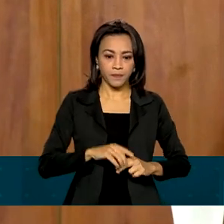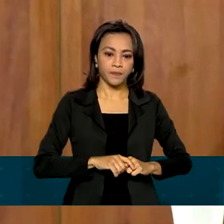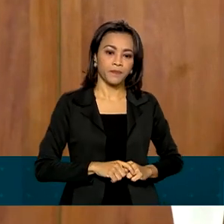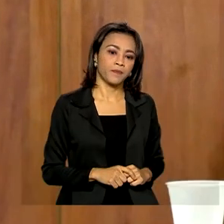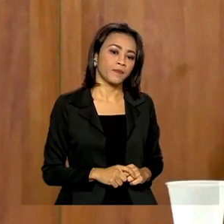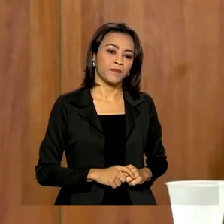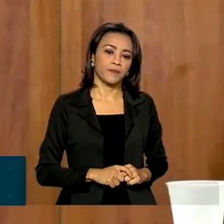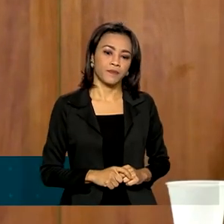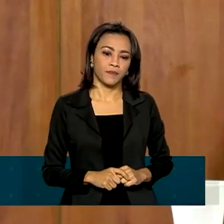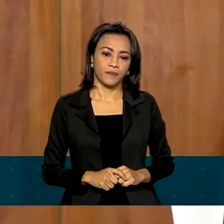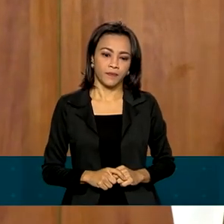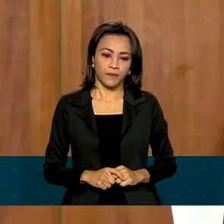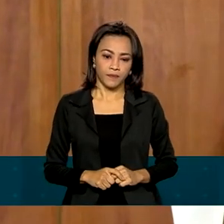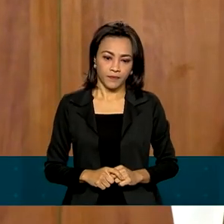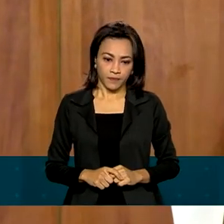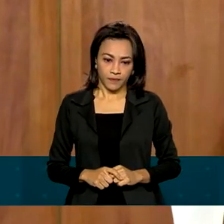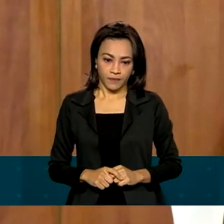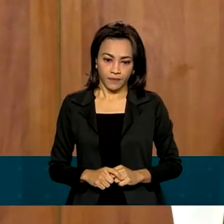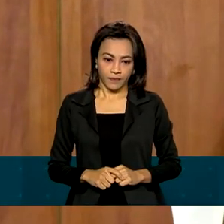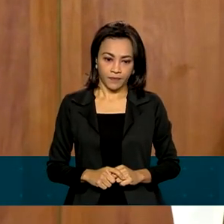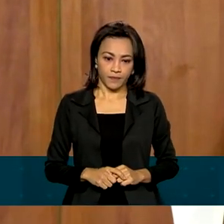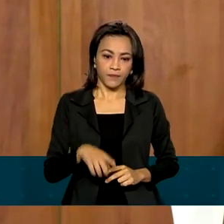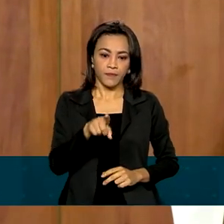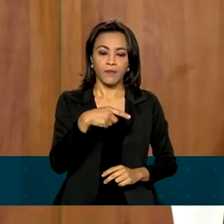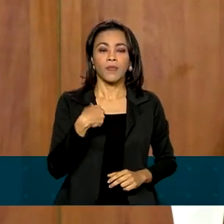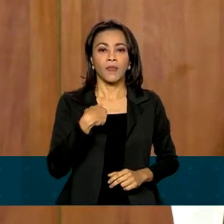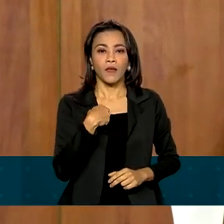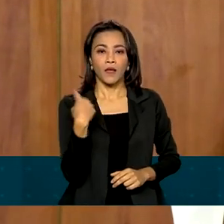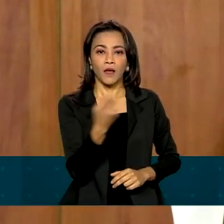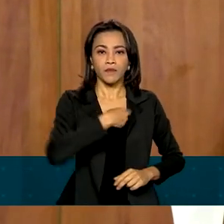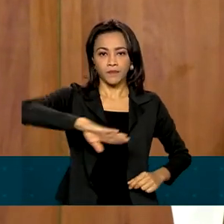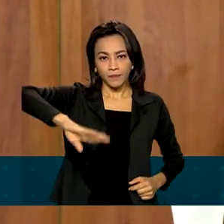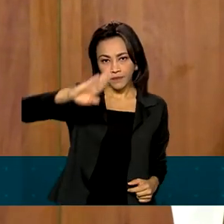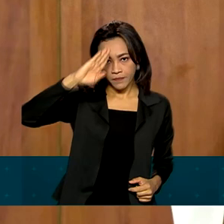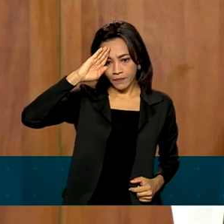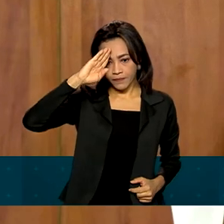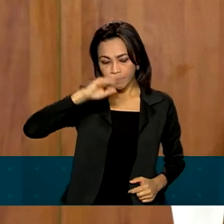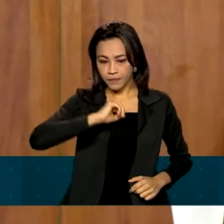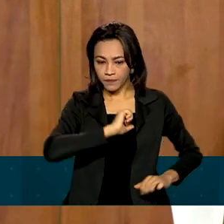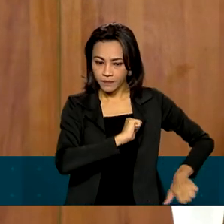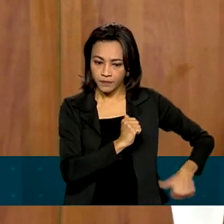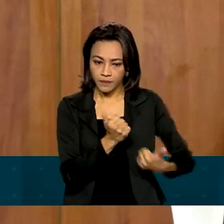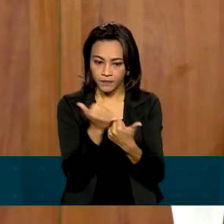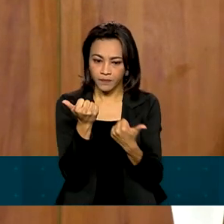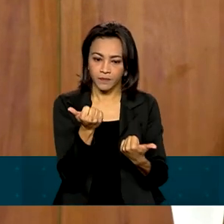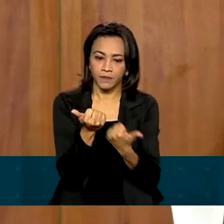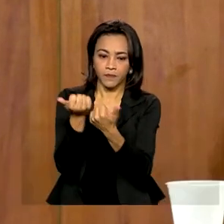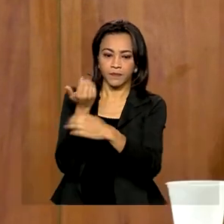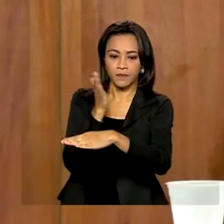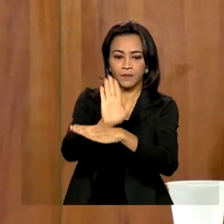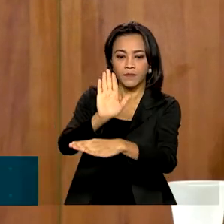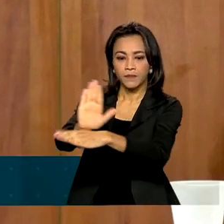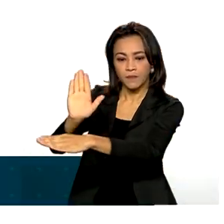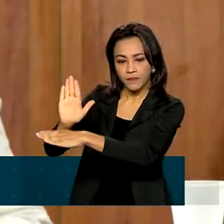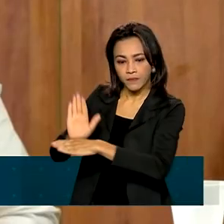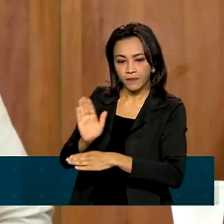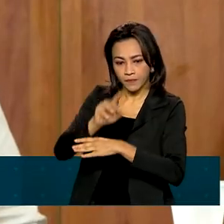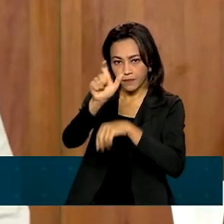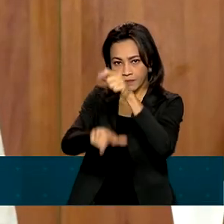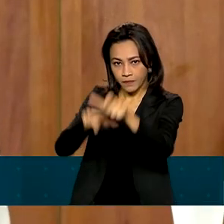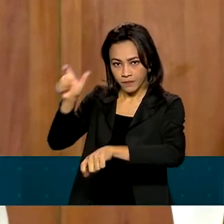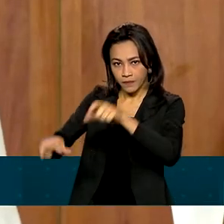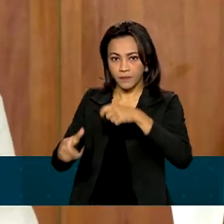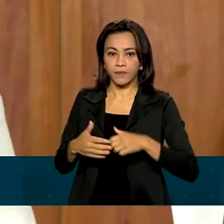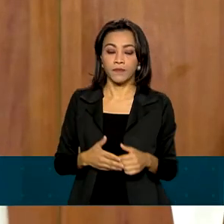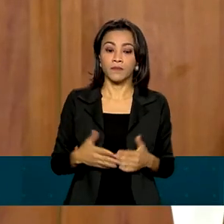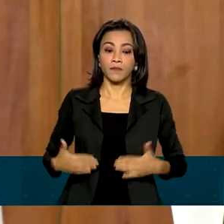a gente já acionou as forças armadas, estão dando todo o apoio nas operações de socorro e assistência humanitária aqui no local. O Ministério da